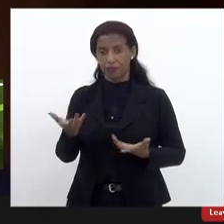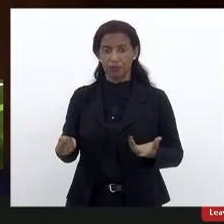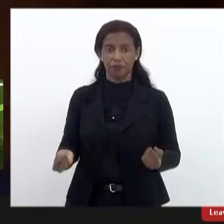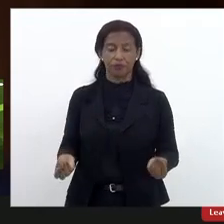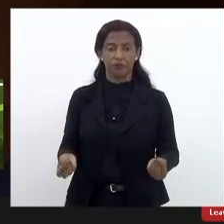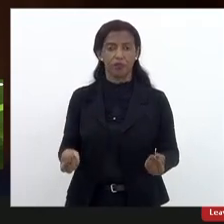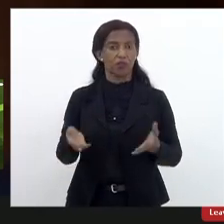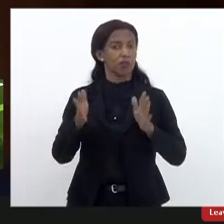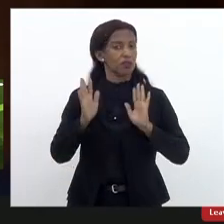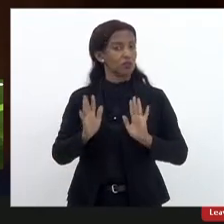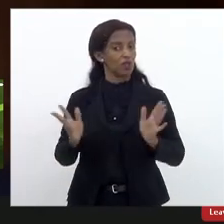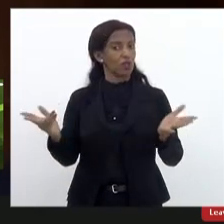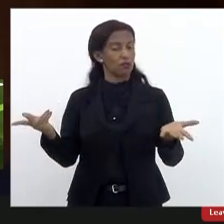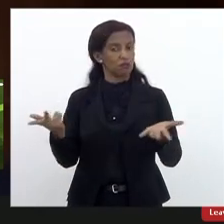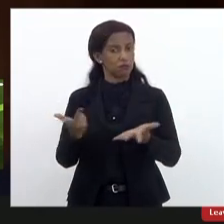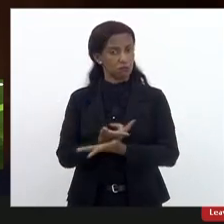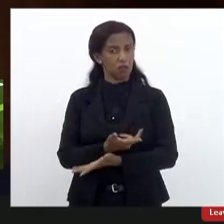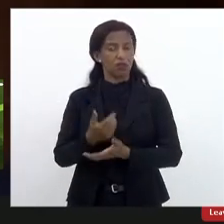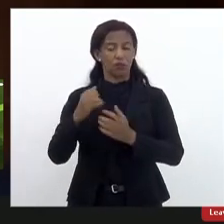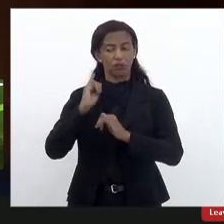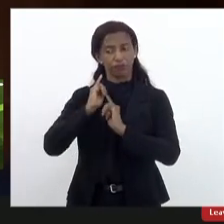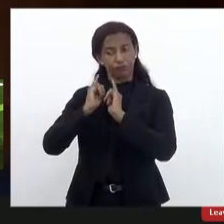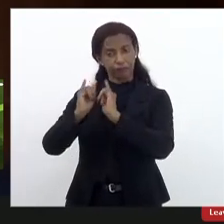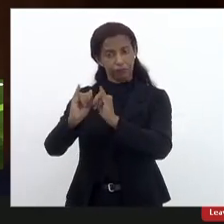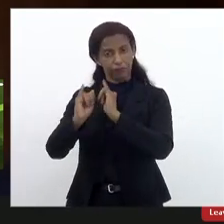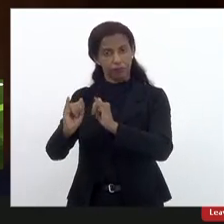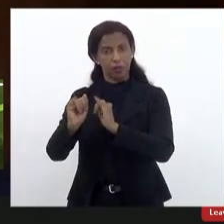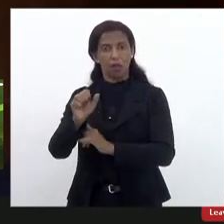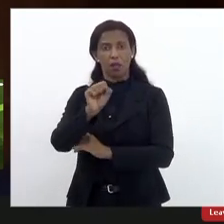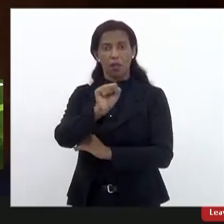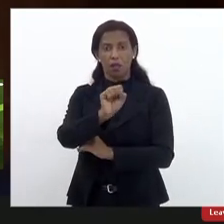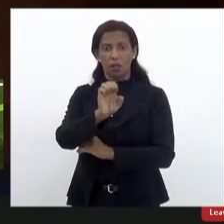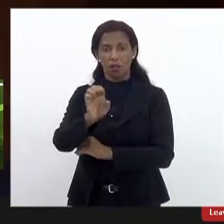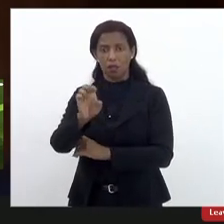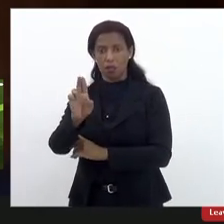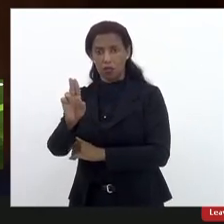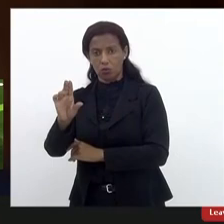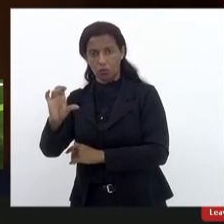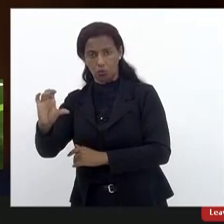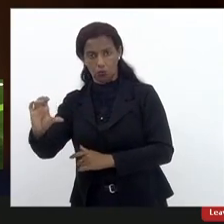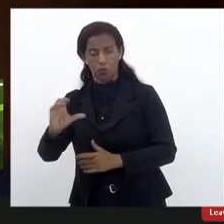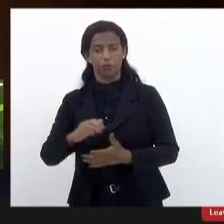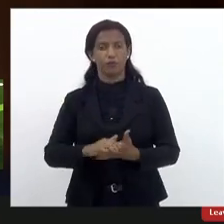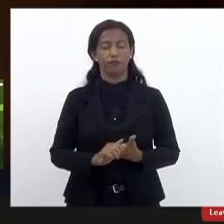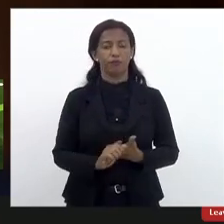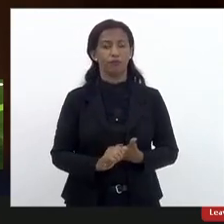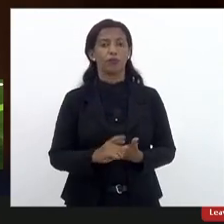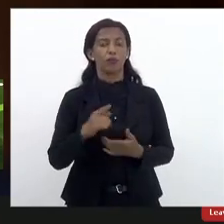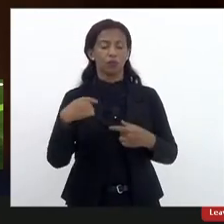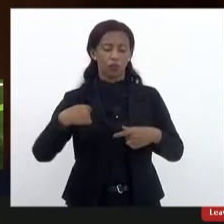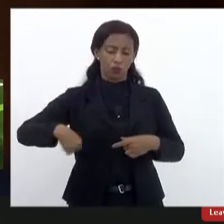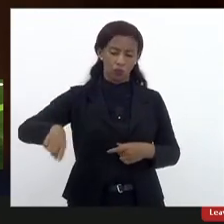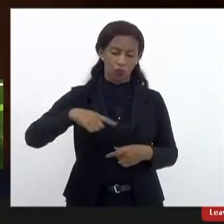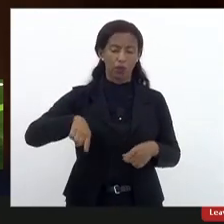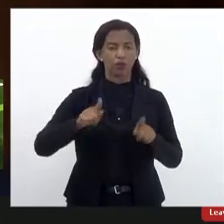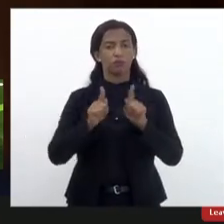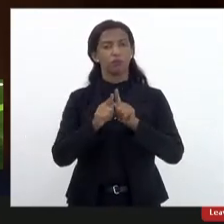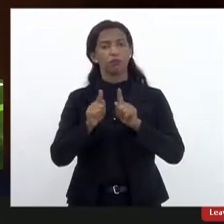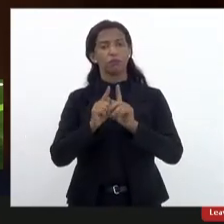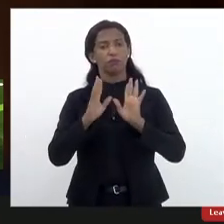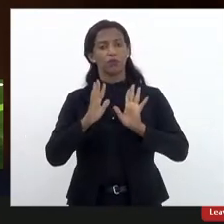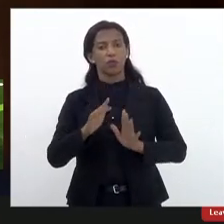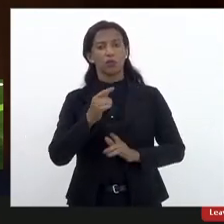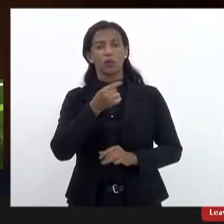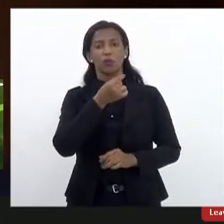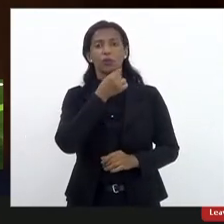Isso já foi comunicado à Secretaria de Educação, com relação a isso, nós também estamos realizando, a gente está no